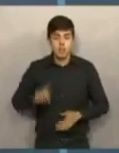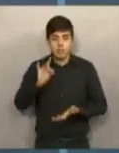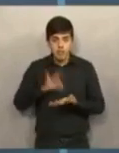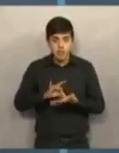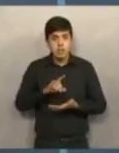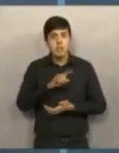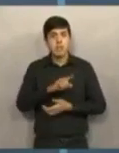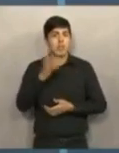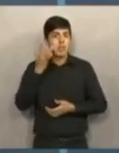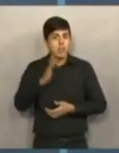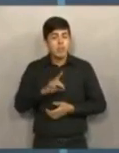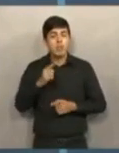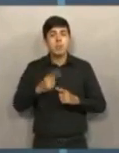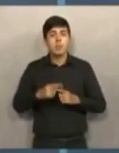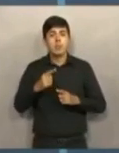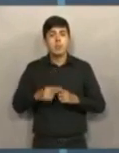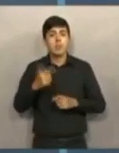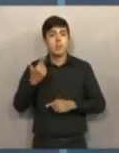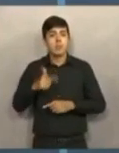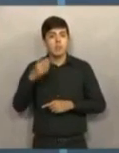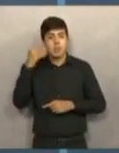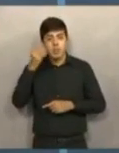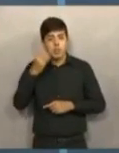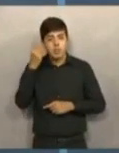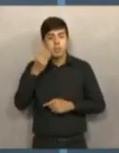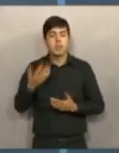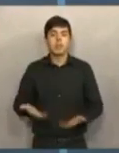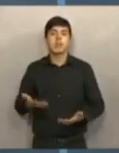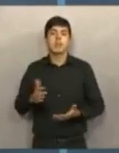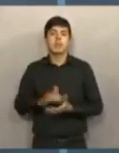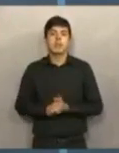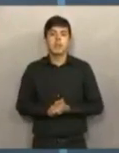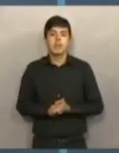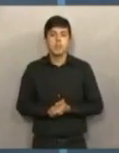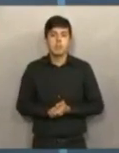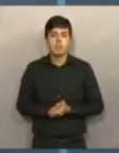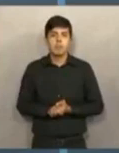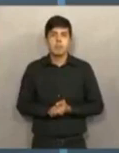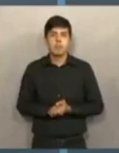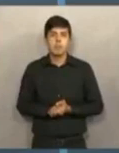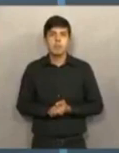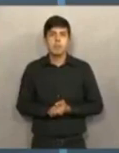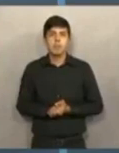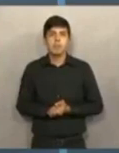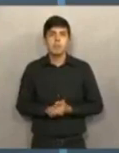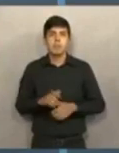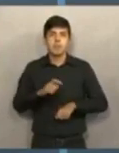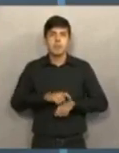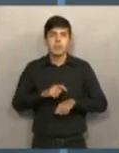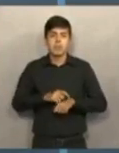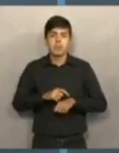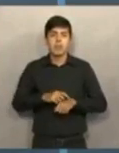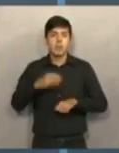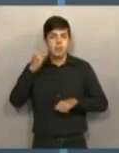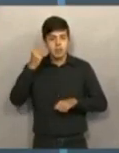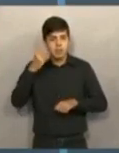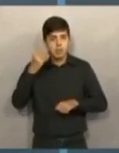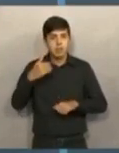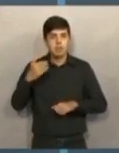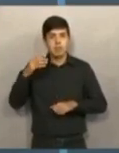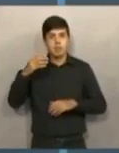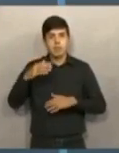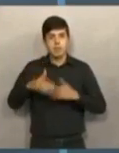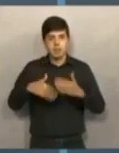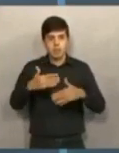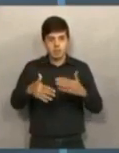Isso o senhor não sabe, porque o senhor ainda não tem experiência. O senhor ainda não está... Dá tempo ao tempo para o senhor adquirir